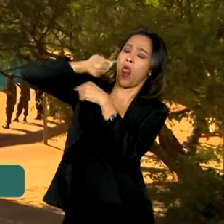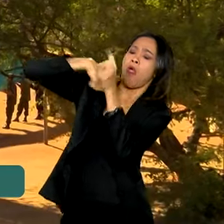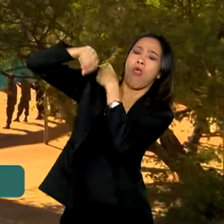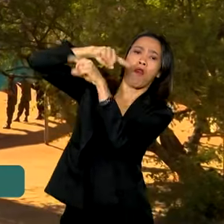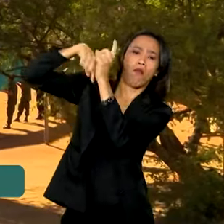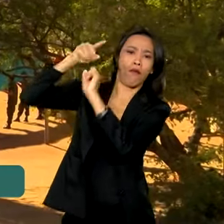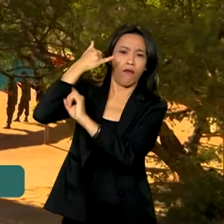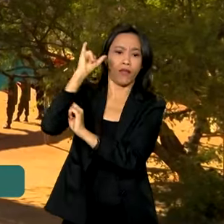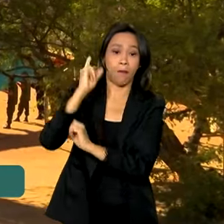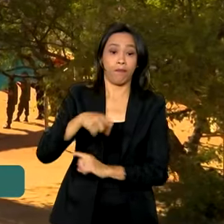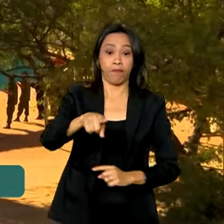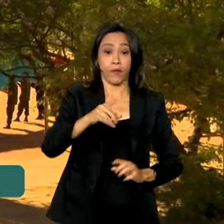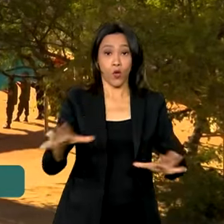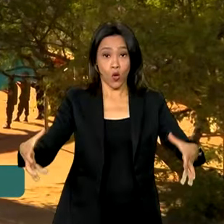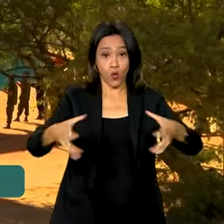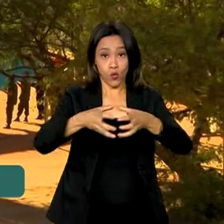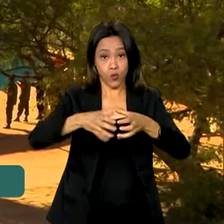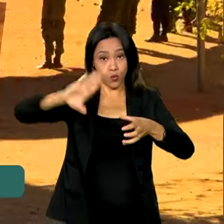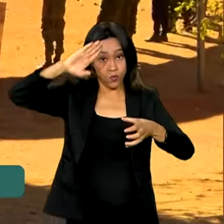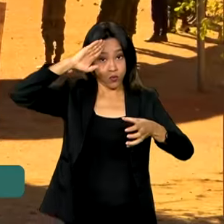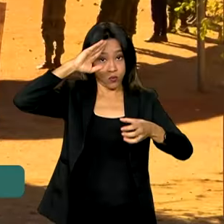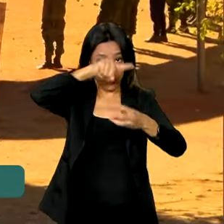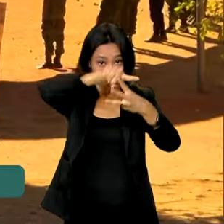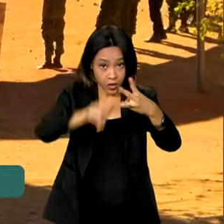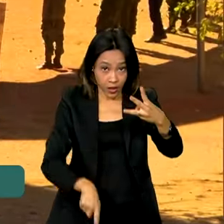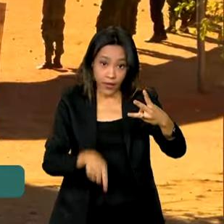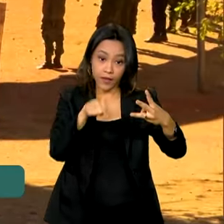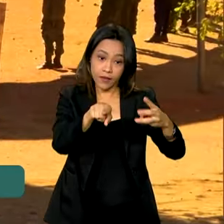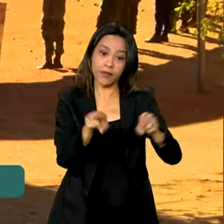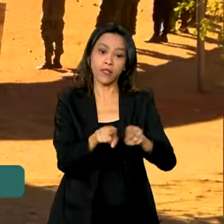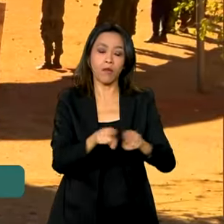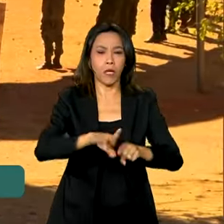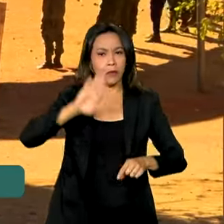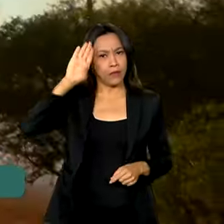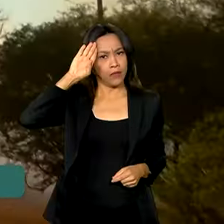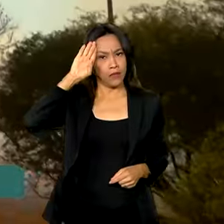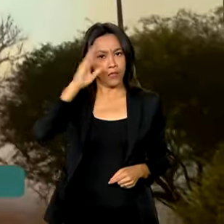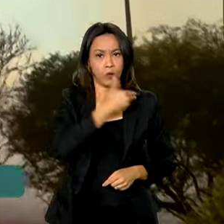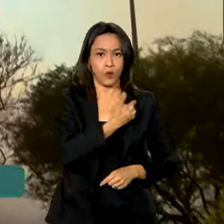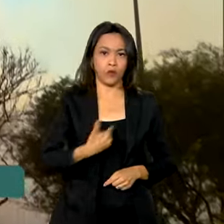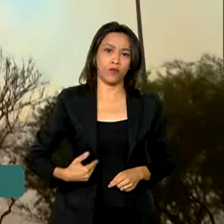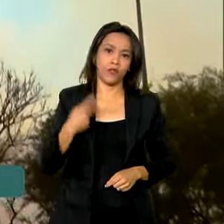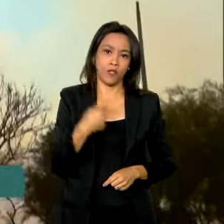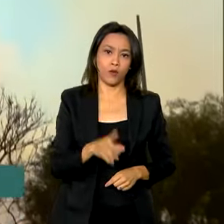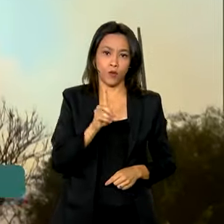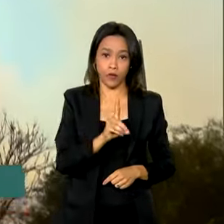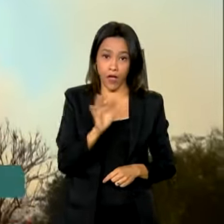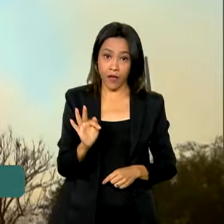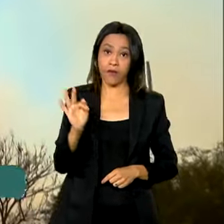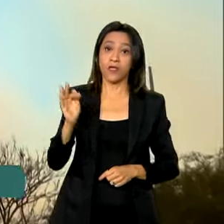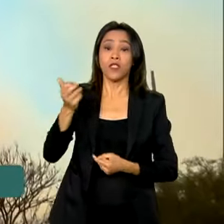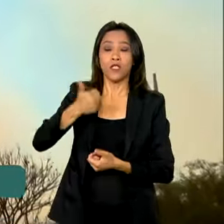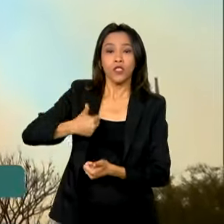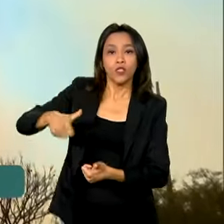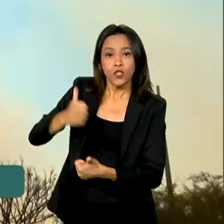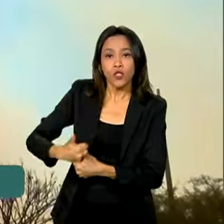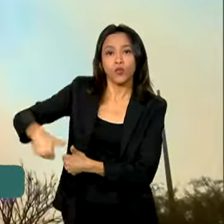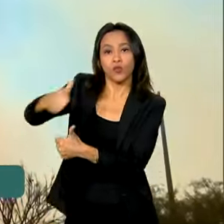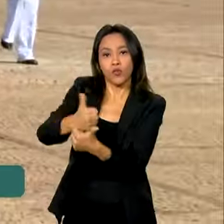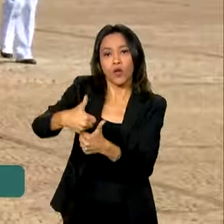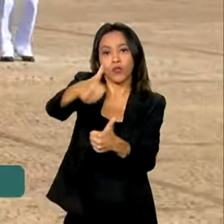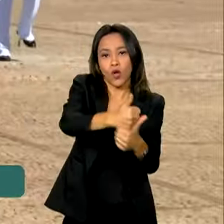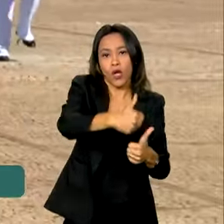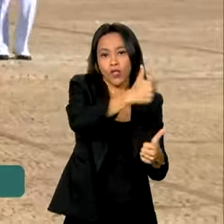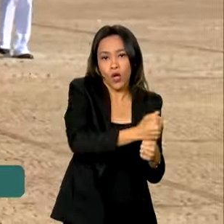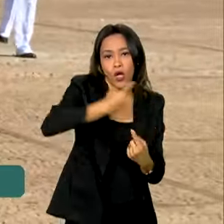Marinha, Exército, Aeronáutica e as forças militares do governo do Distrito Federal se revezam na troca do pavilhão.